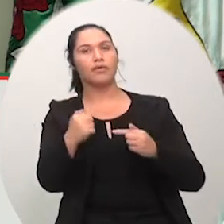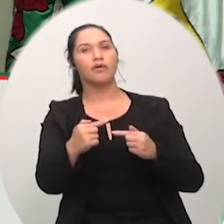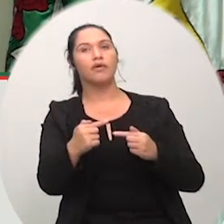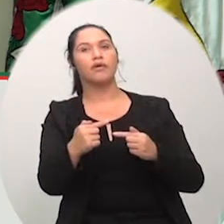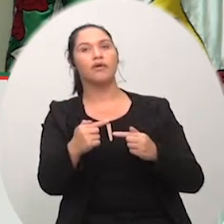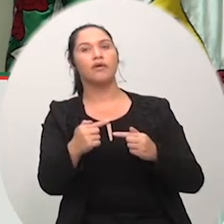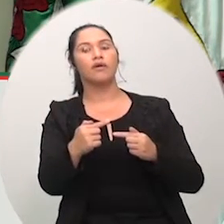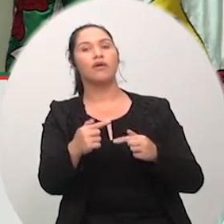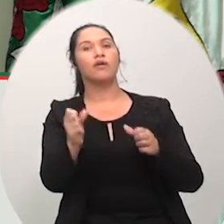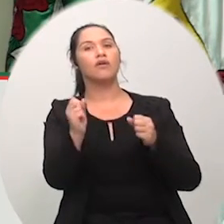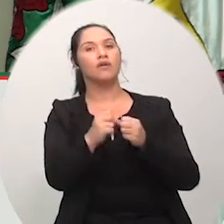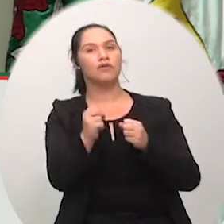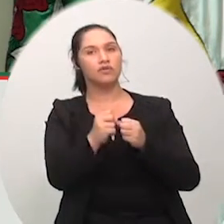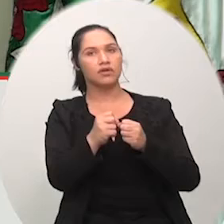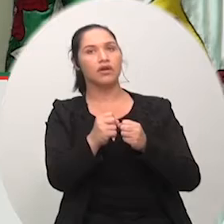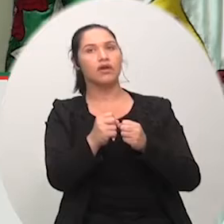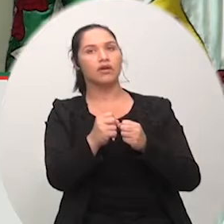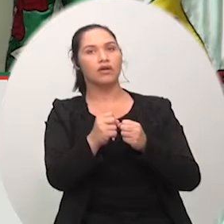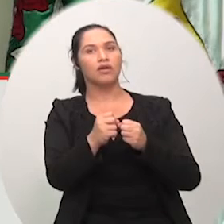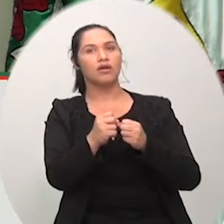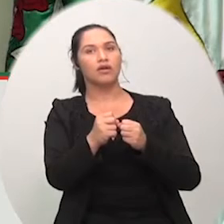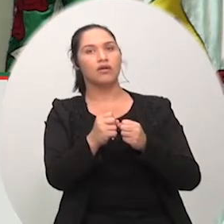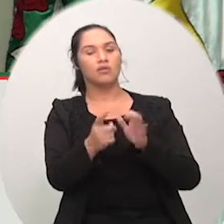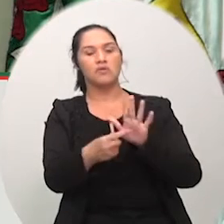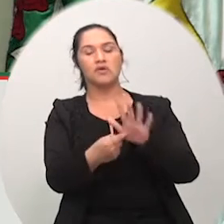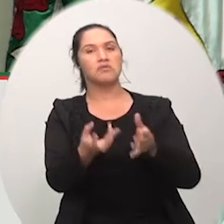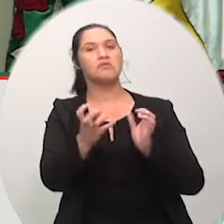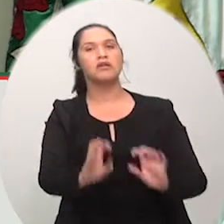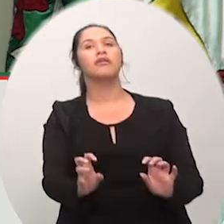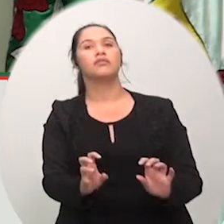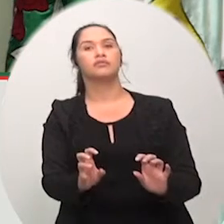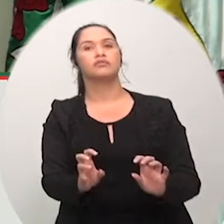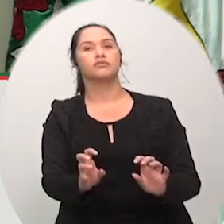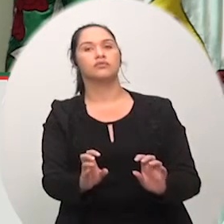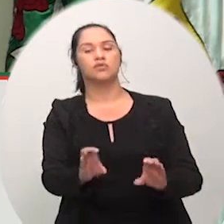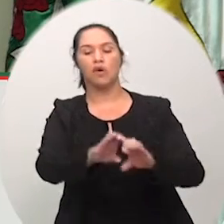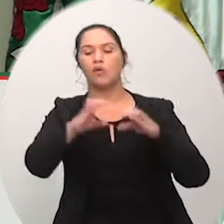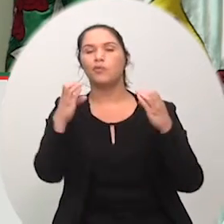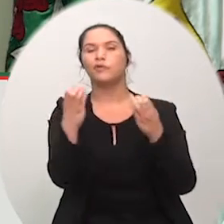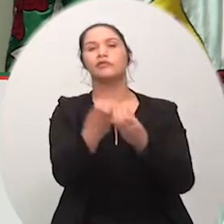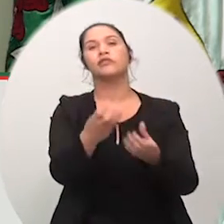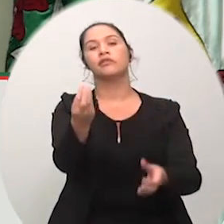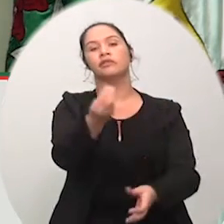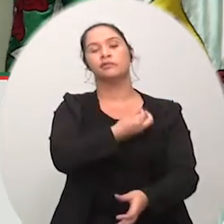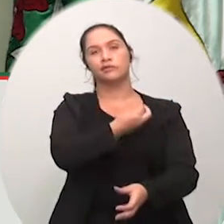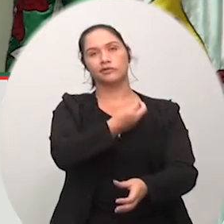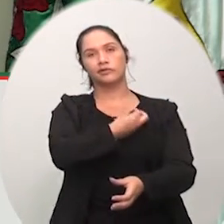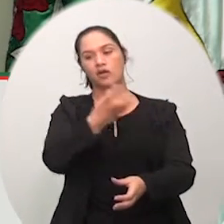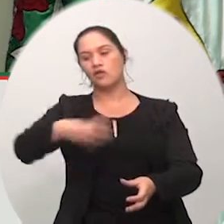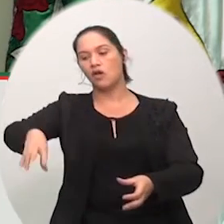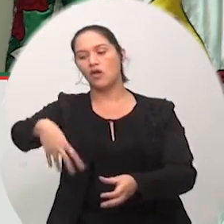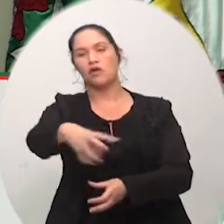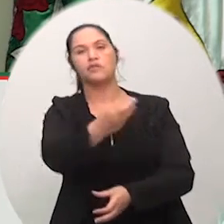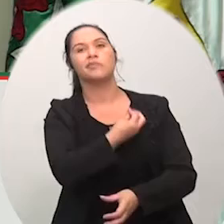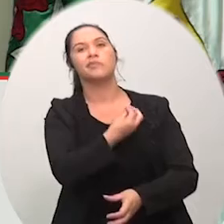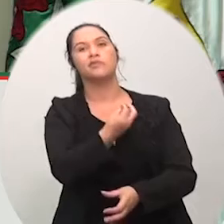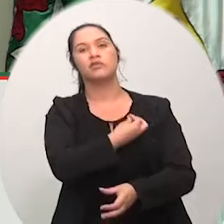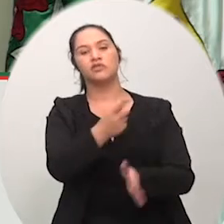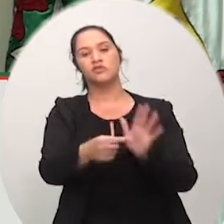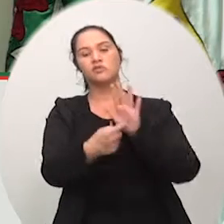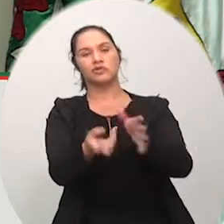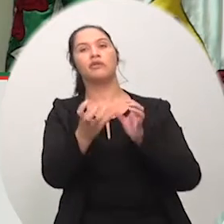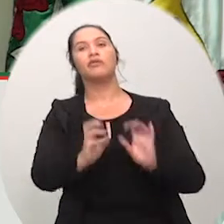quer dizer aquela audiência pública que mobilizou toda a comunidade e toda a região não foi levada em